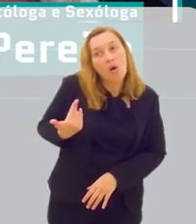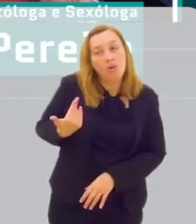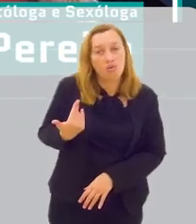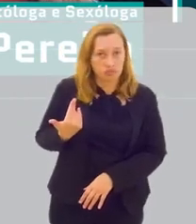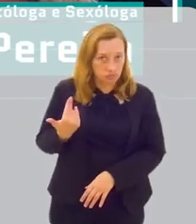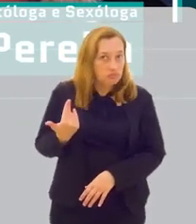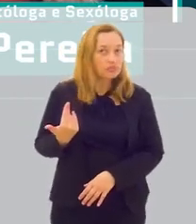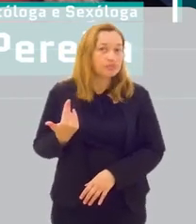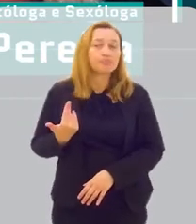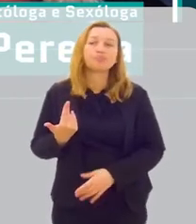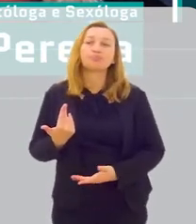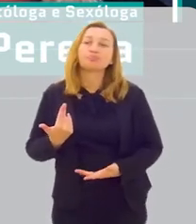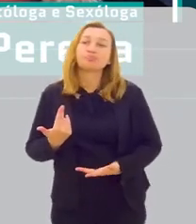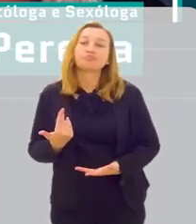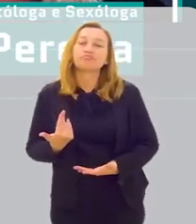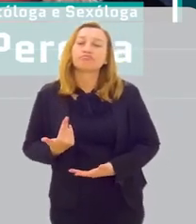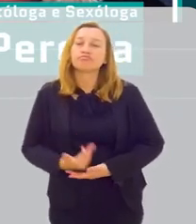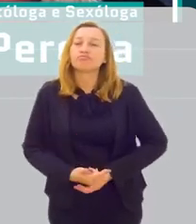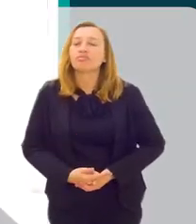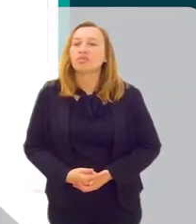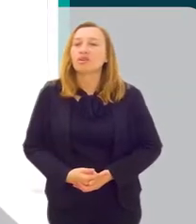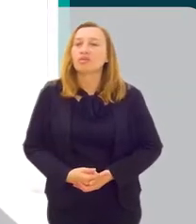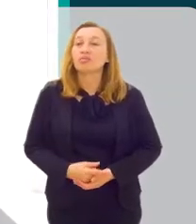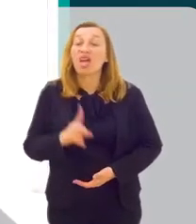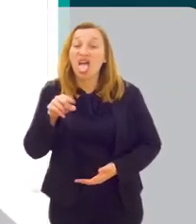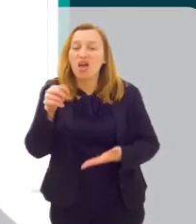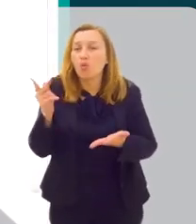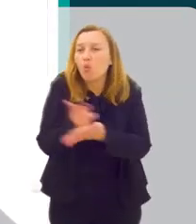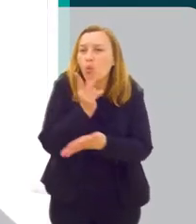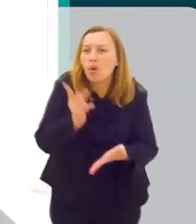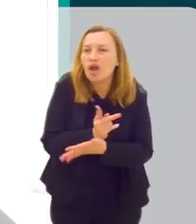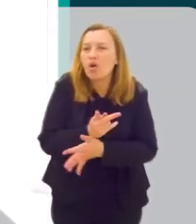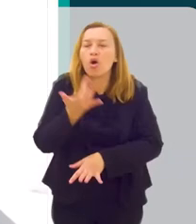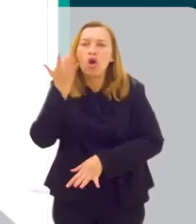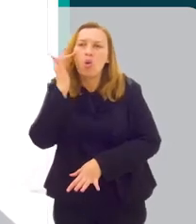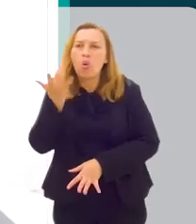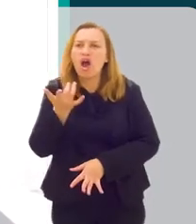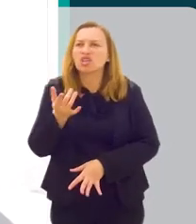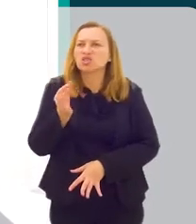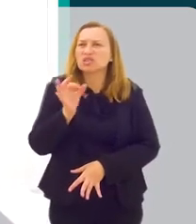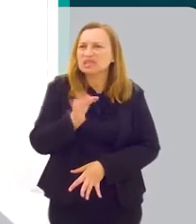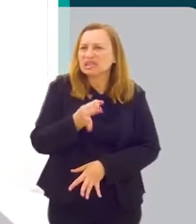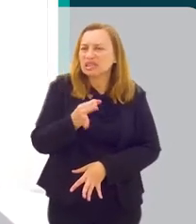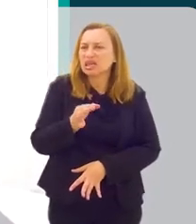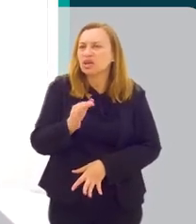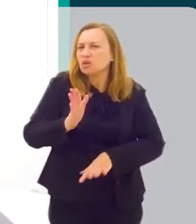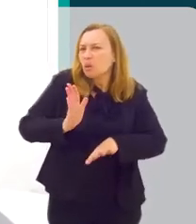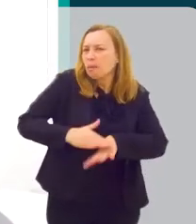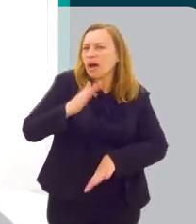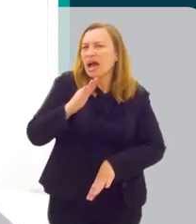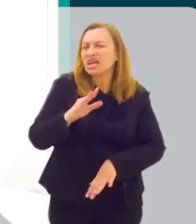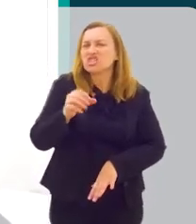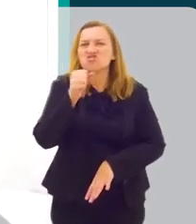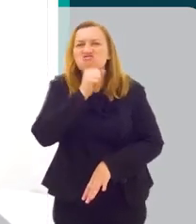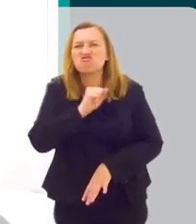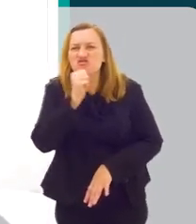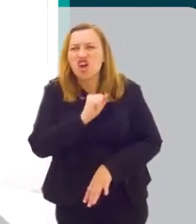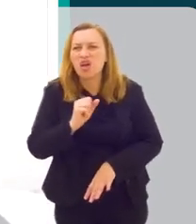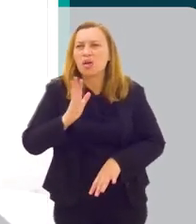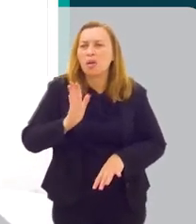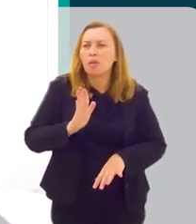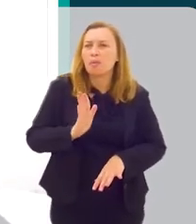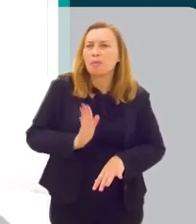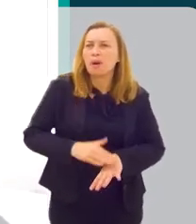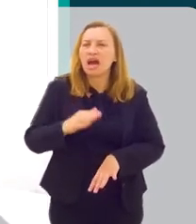naturaliza mais a sexualidade. É um erro, porque eu acho que, justamente, quanto mais a gente